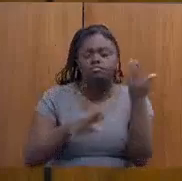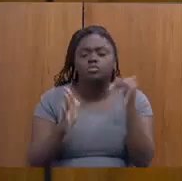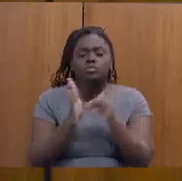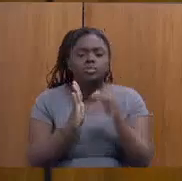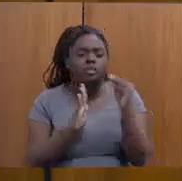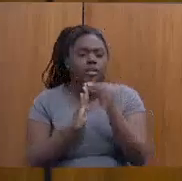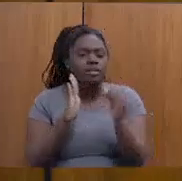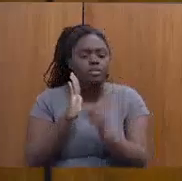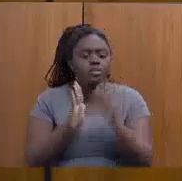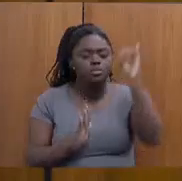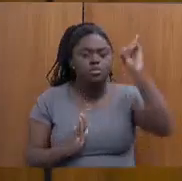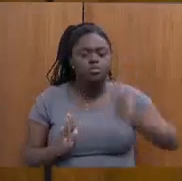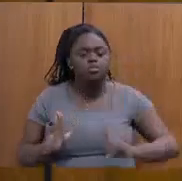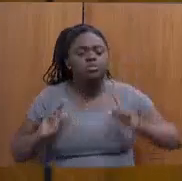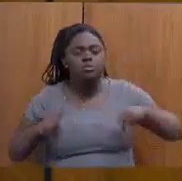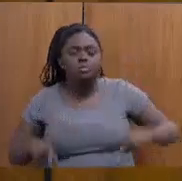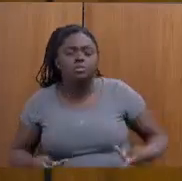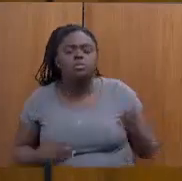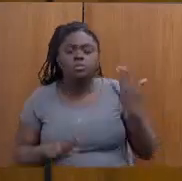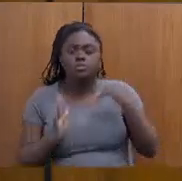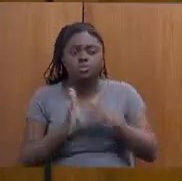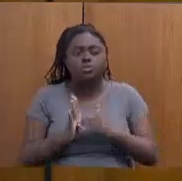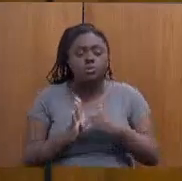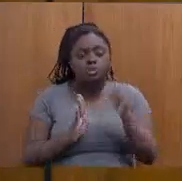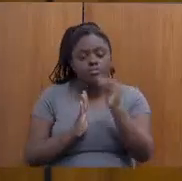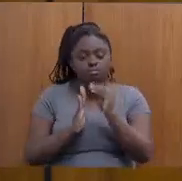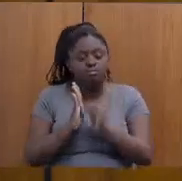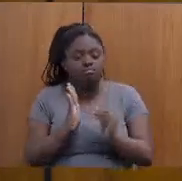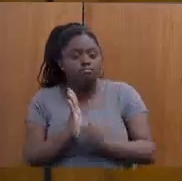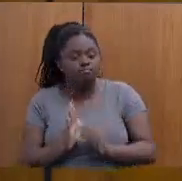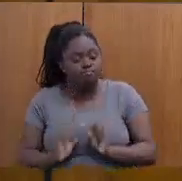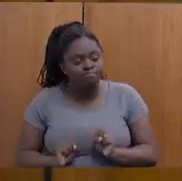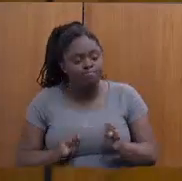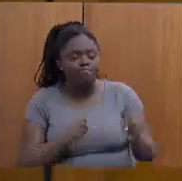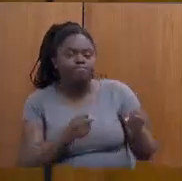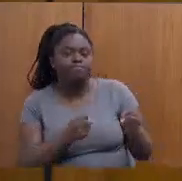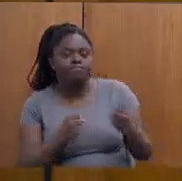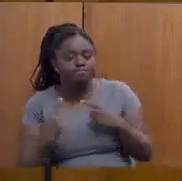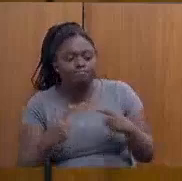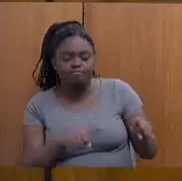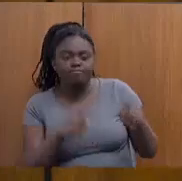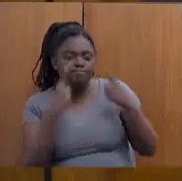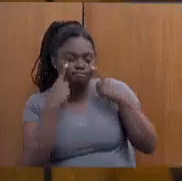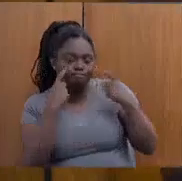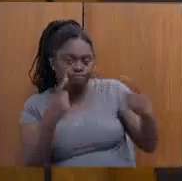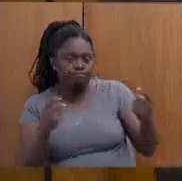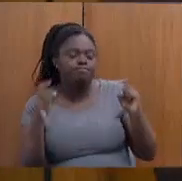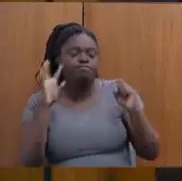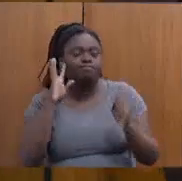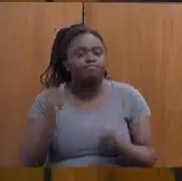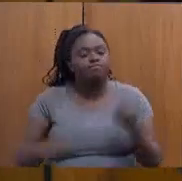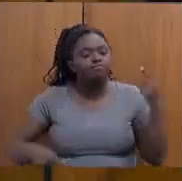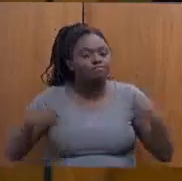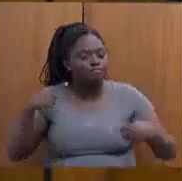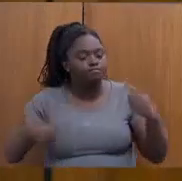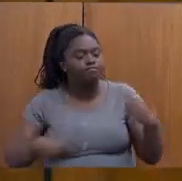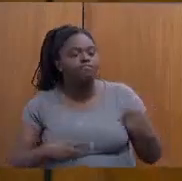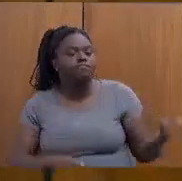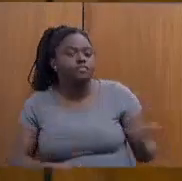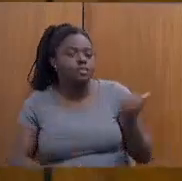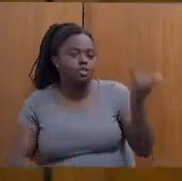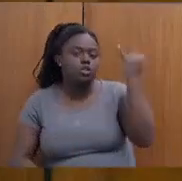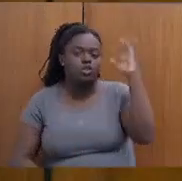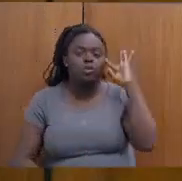direitos humanos, toda a agenda de enfrentamento às violências. Então, acho que esse é um debate importante, que acho que deveríamos,